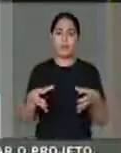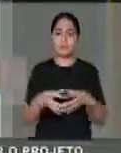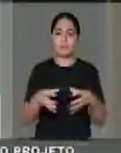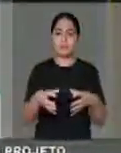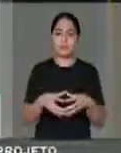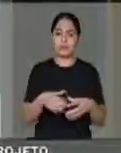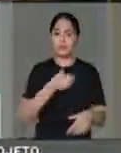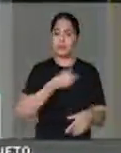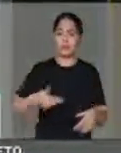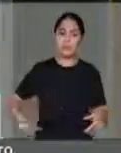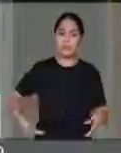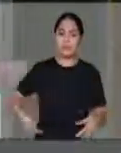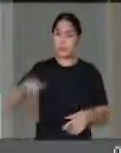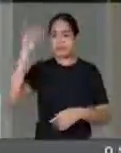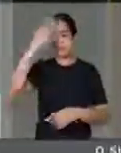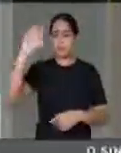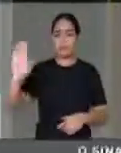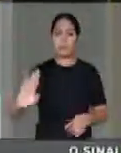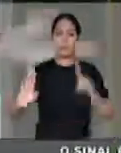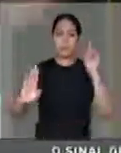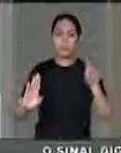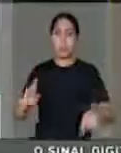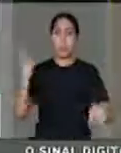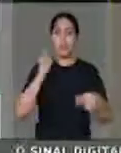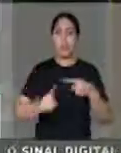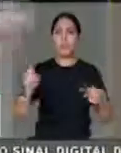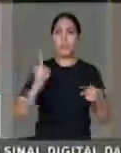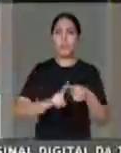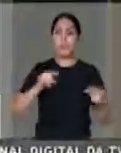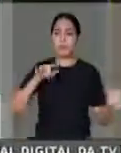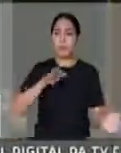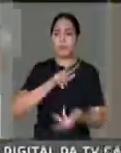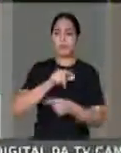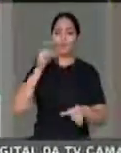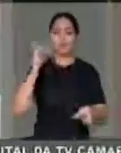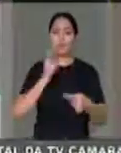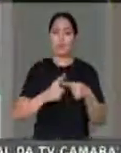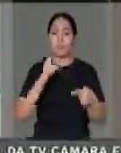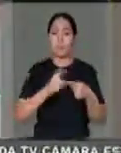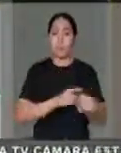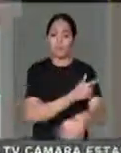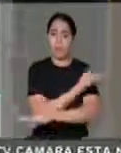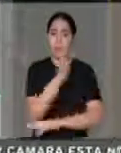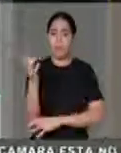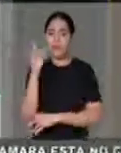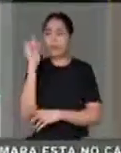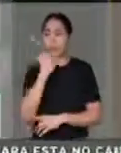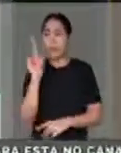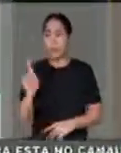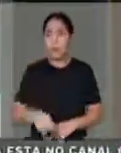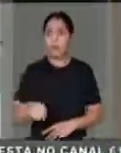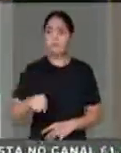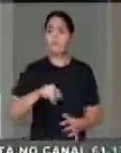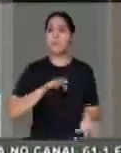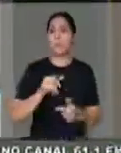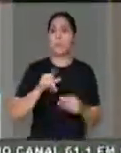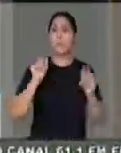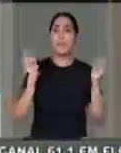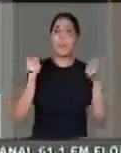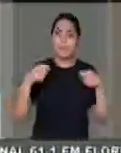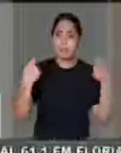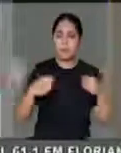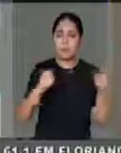brasileiro, que é palco de uma crise global, porque a questão ambiental não é nacional, ela é global, do que